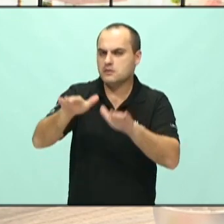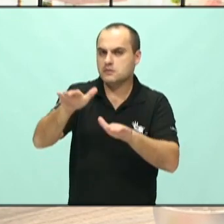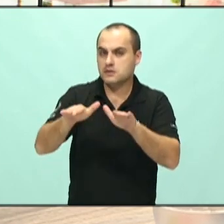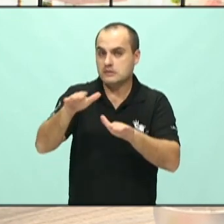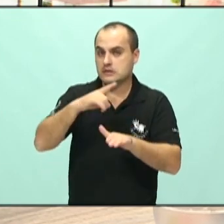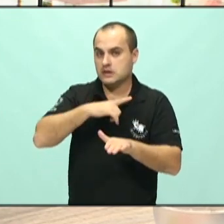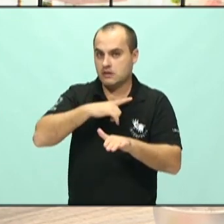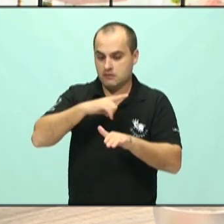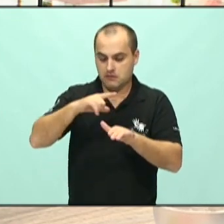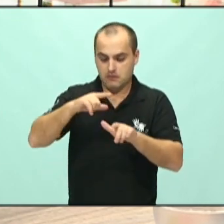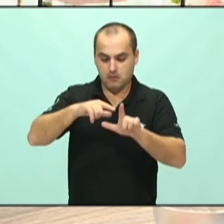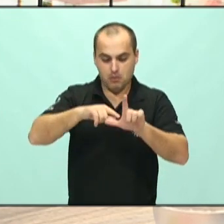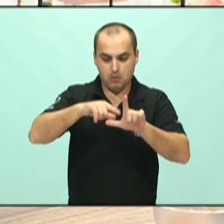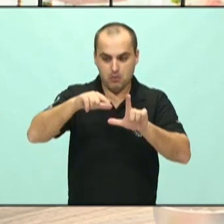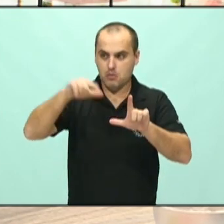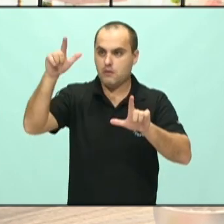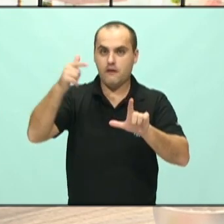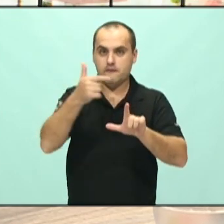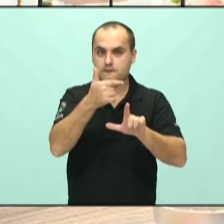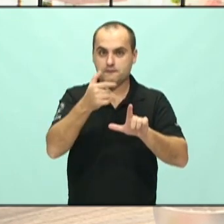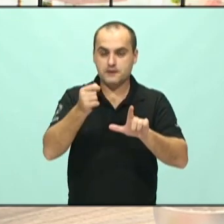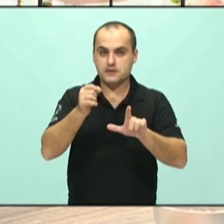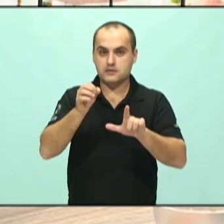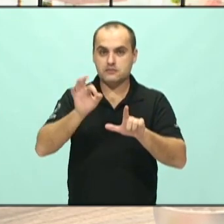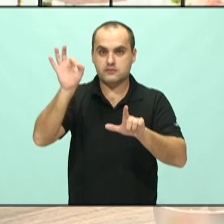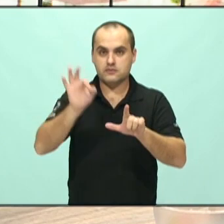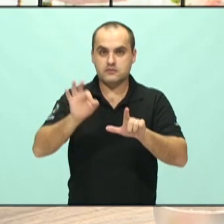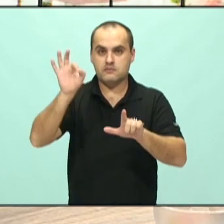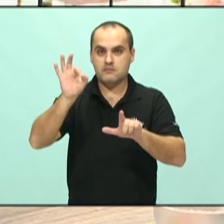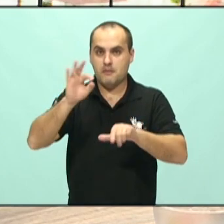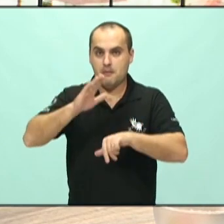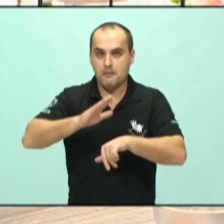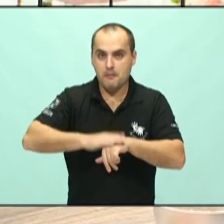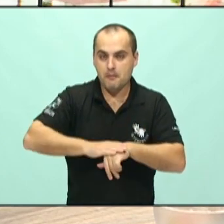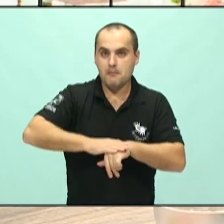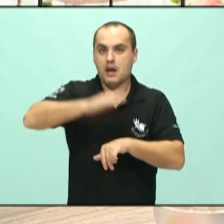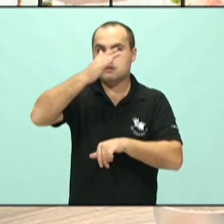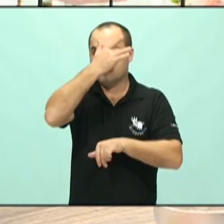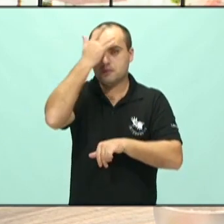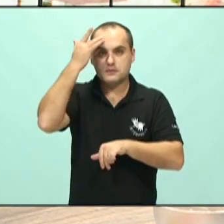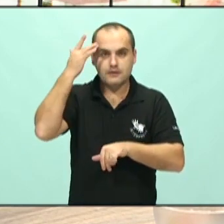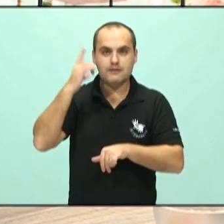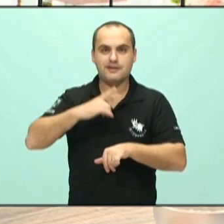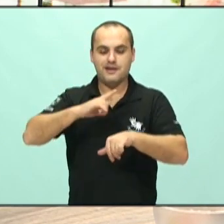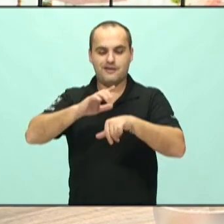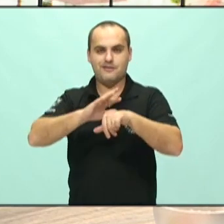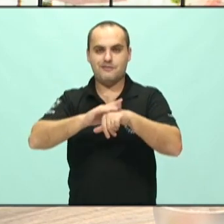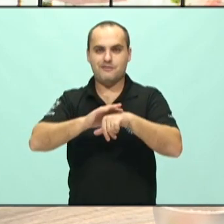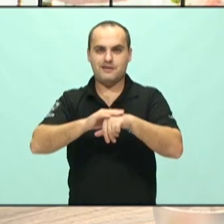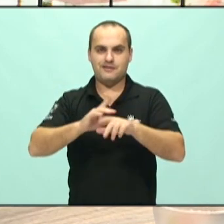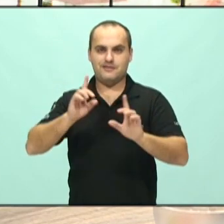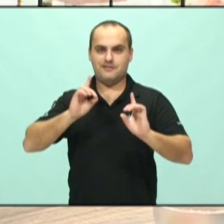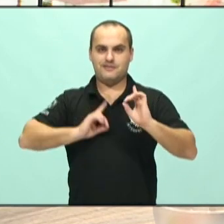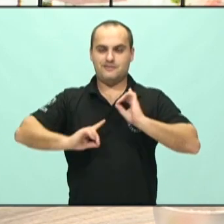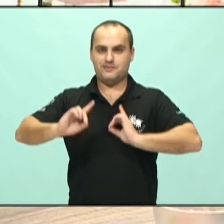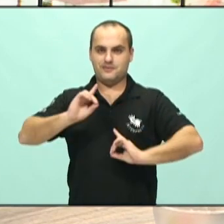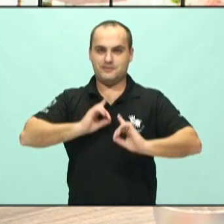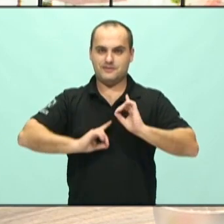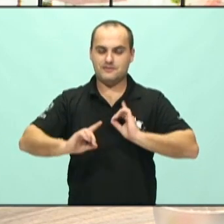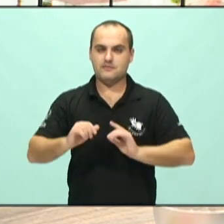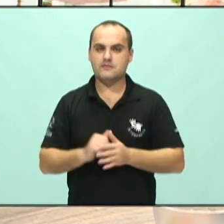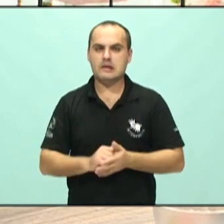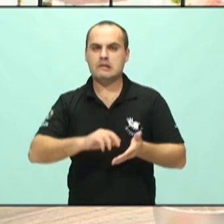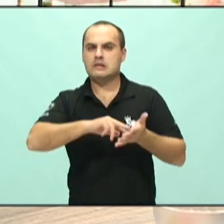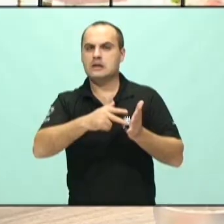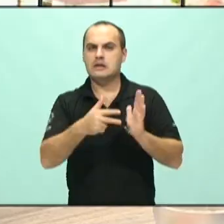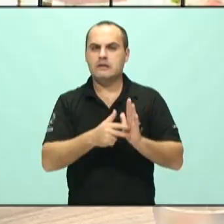aumento na incidência de pessoas com essa doença, com a depressão, ou que representa mais